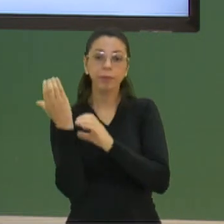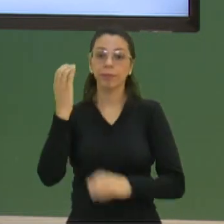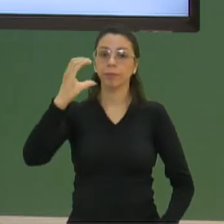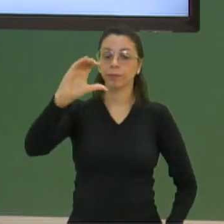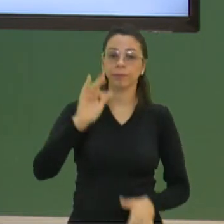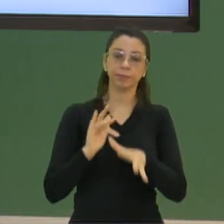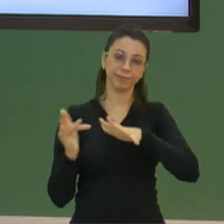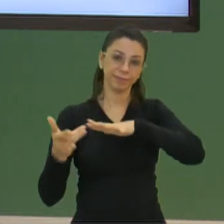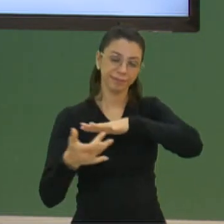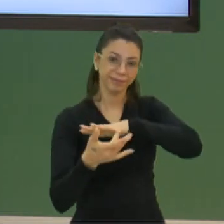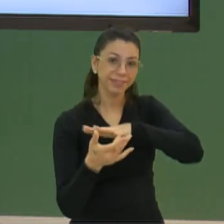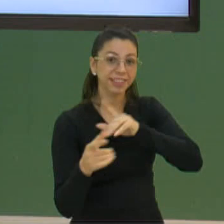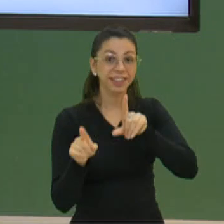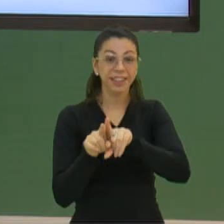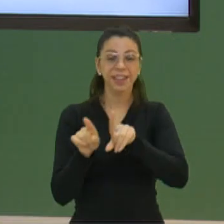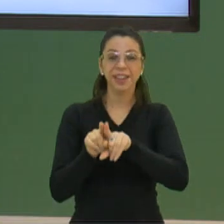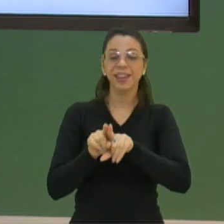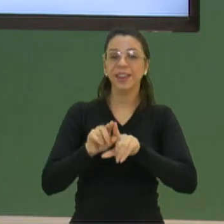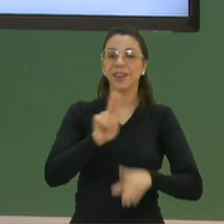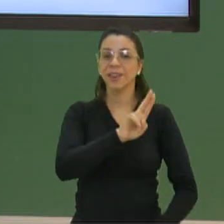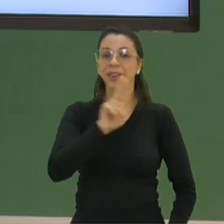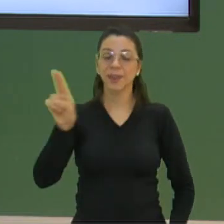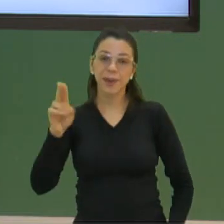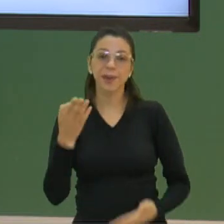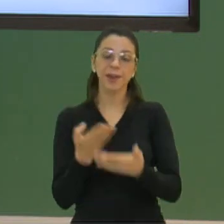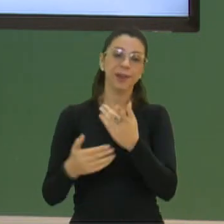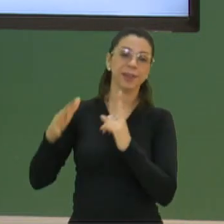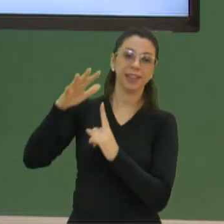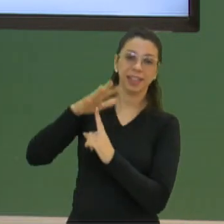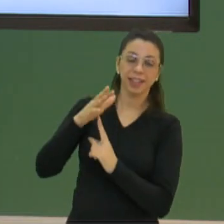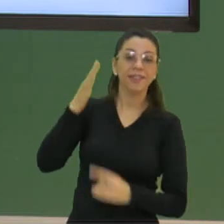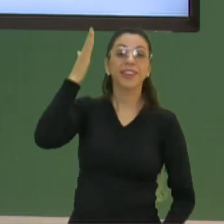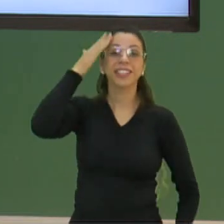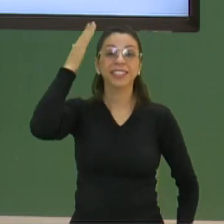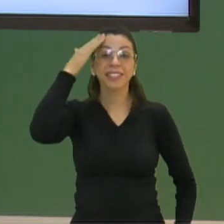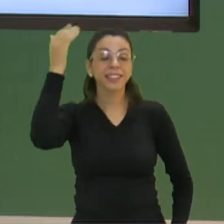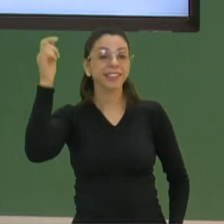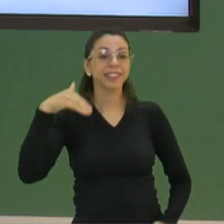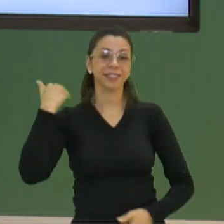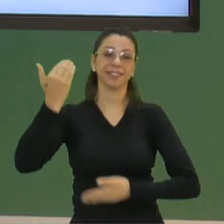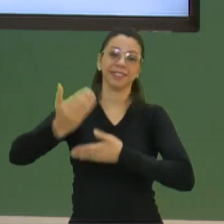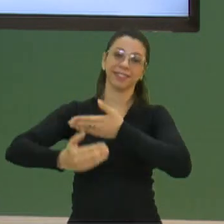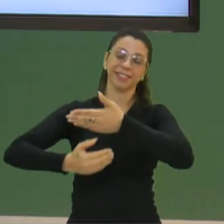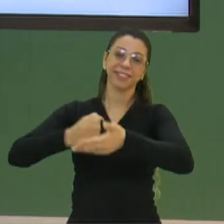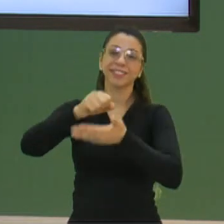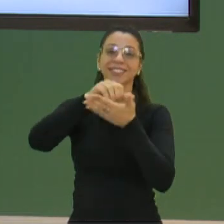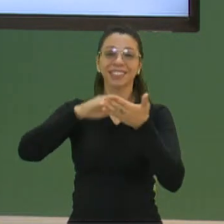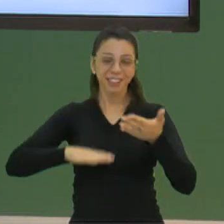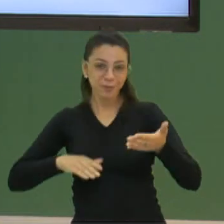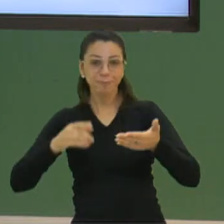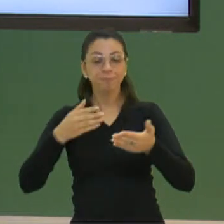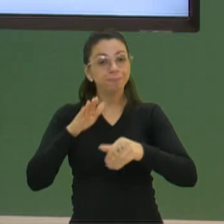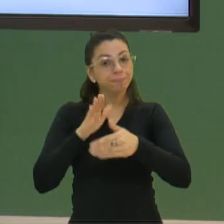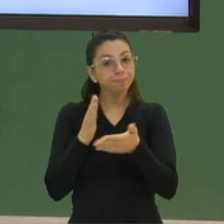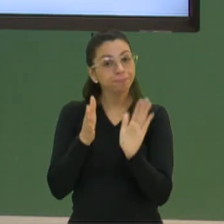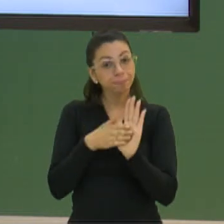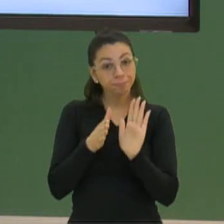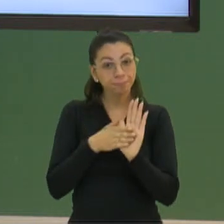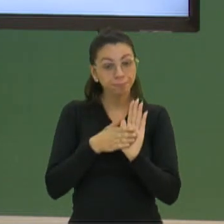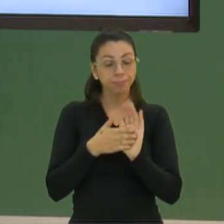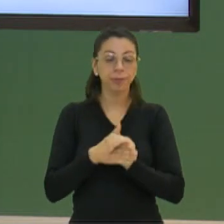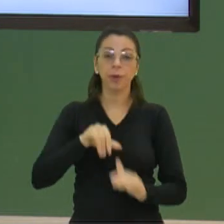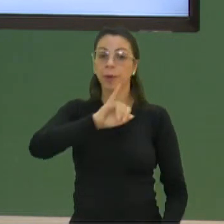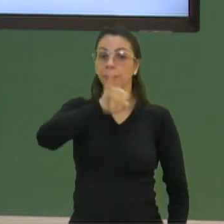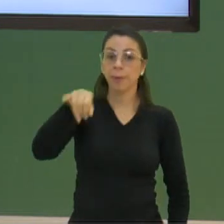sua rede social, me marca, marca o Aula Paraná, e aí a gente vai saber que você está desenvolvendo as atividades que a gente está propondo. Então,